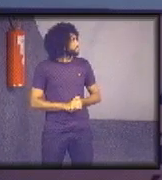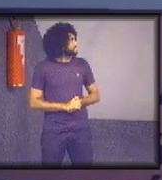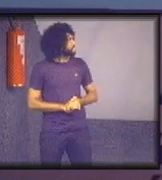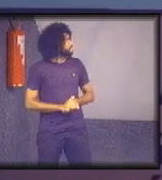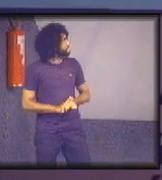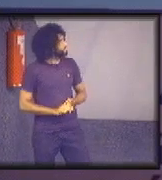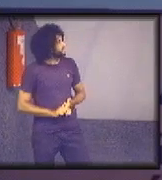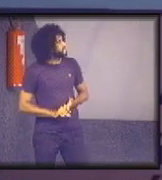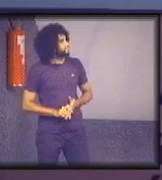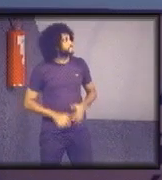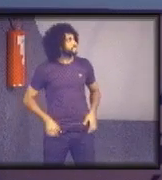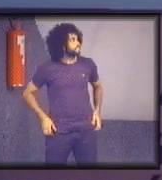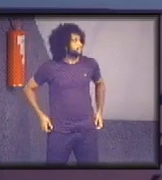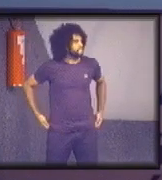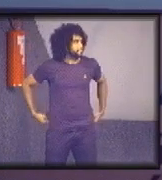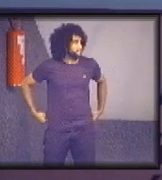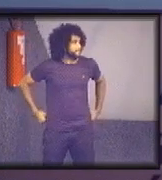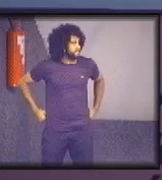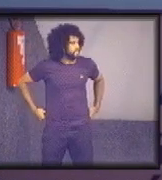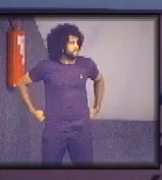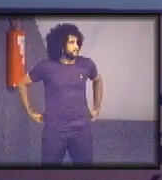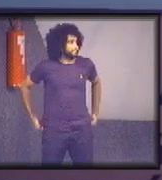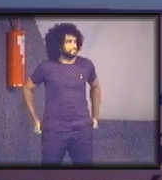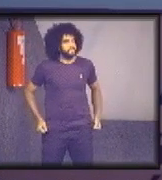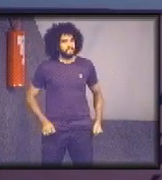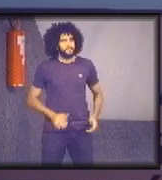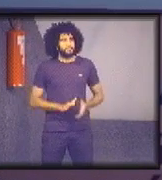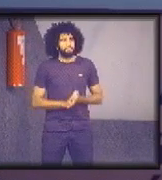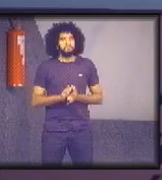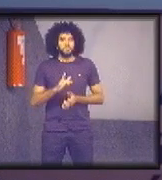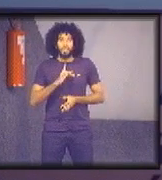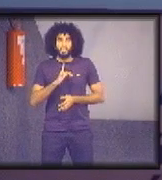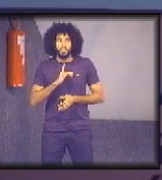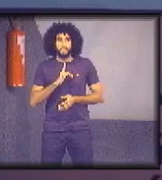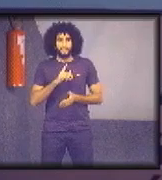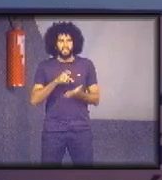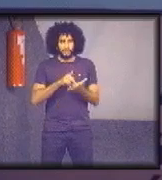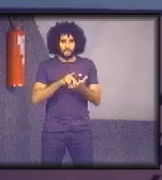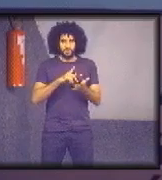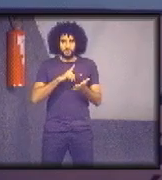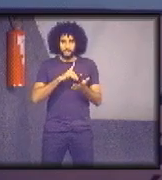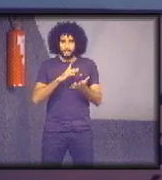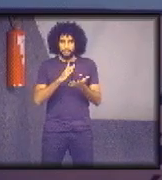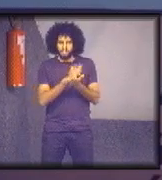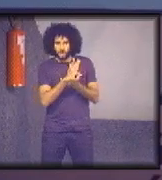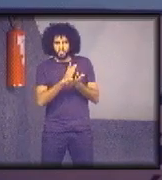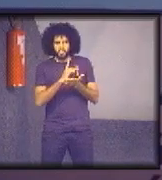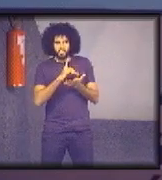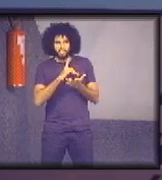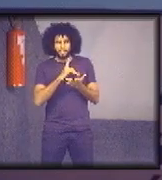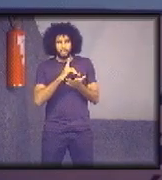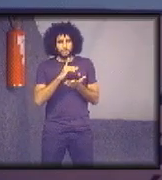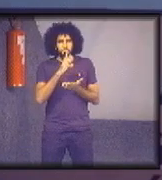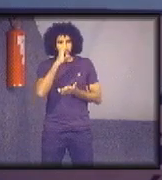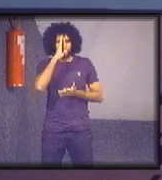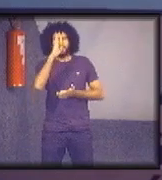ali, não de forma específica, mas ela traz. Ela traz os princípios que estão ali dentro.